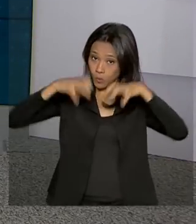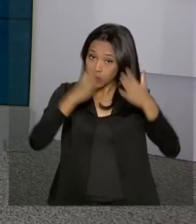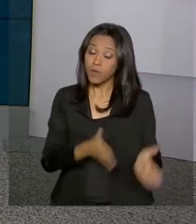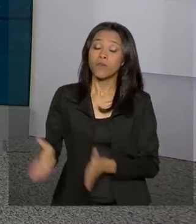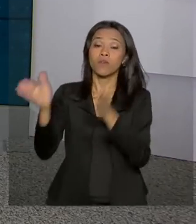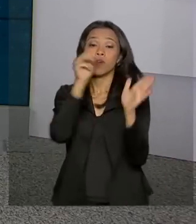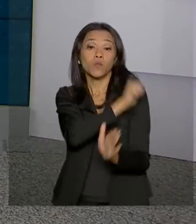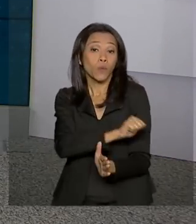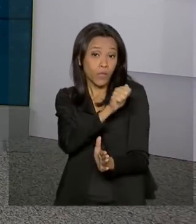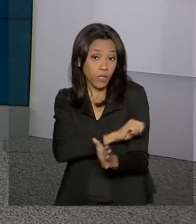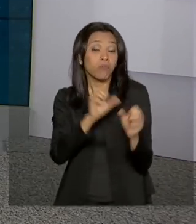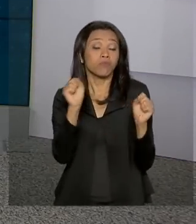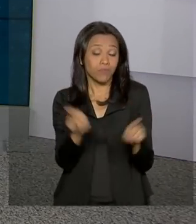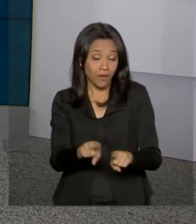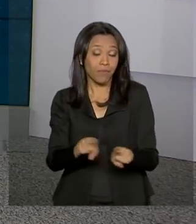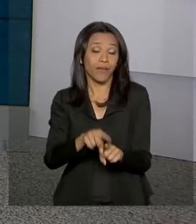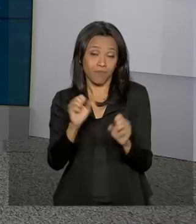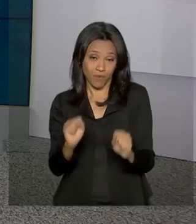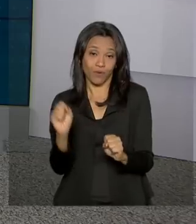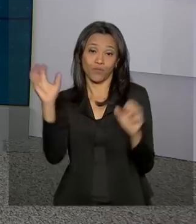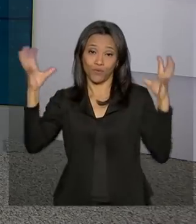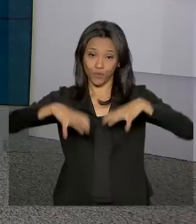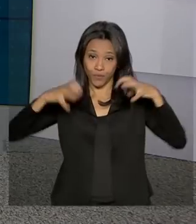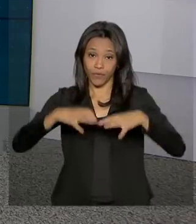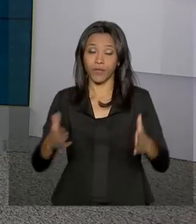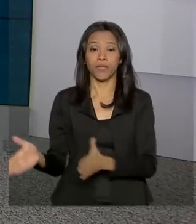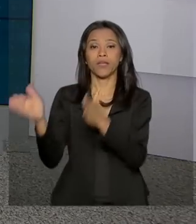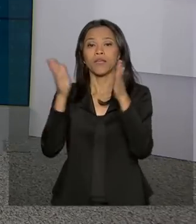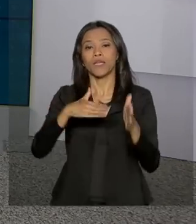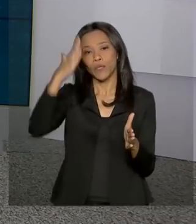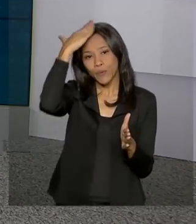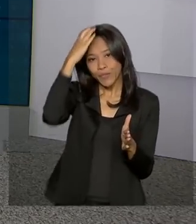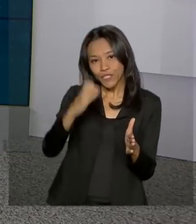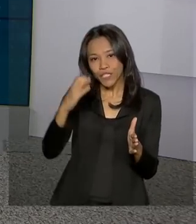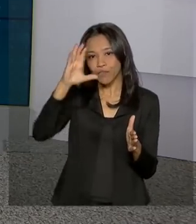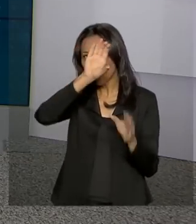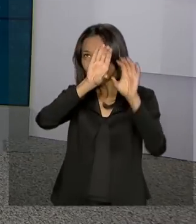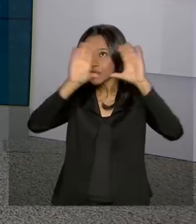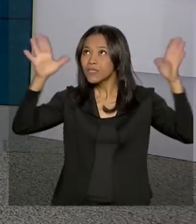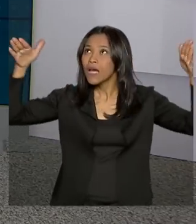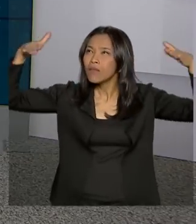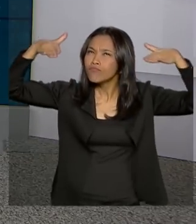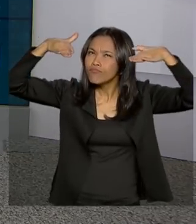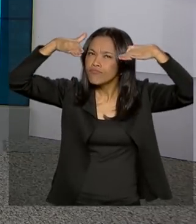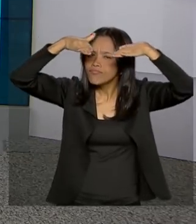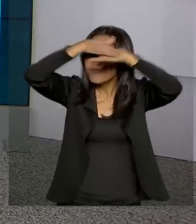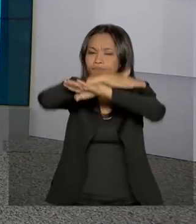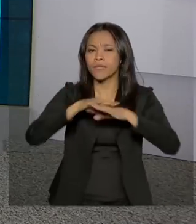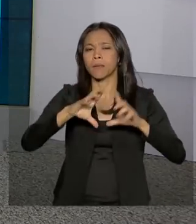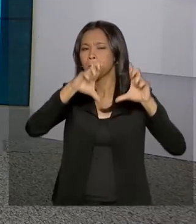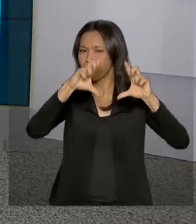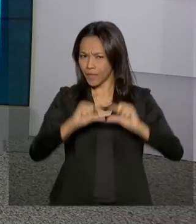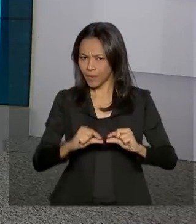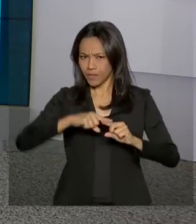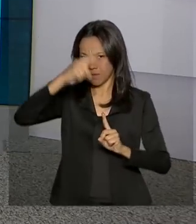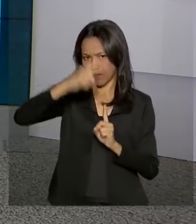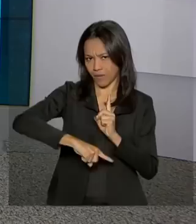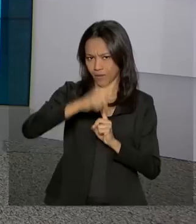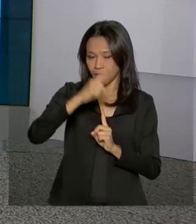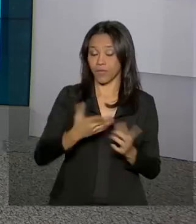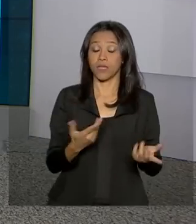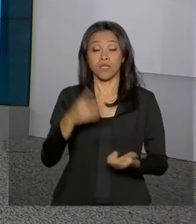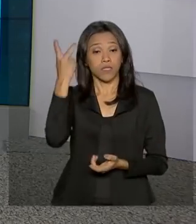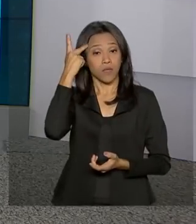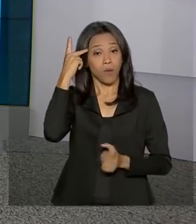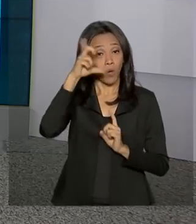Janeiro, pode chover também. E em Curitiba, o céu está nublado. Vamos agora às temperaturas mínimas e máximas. São